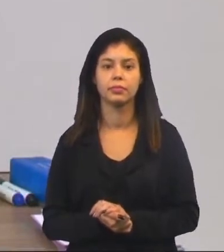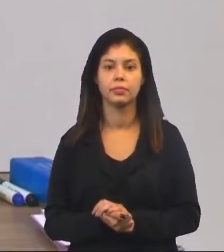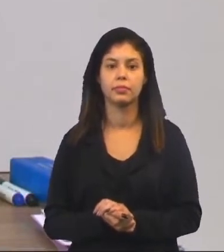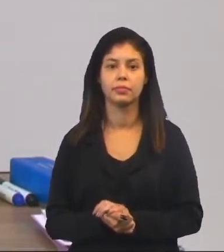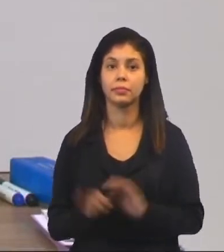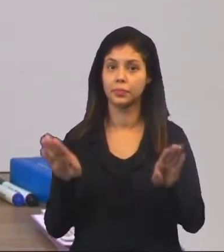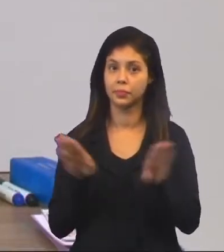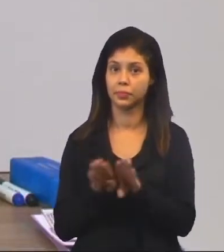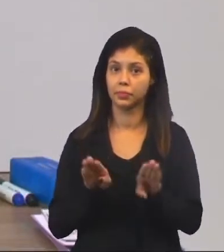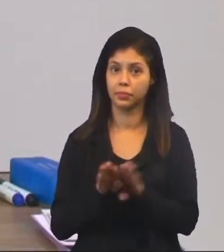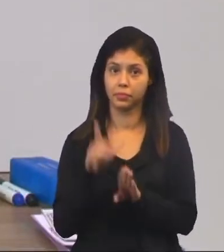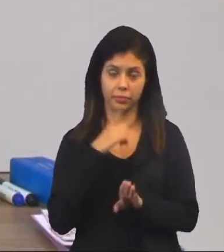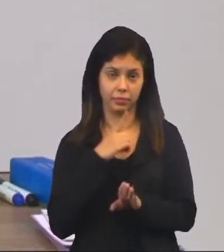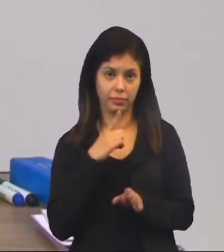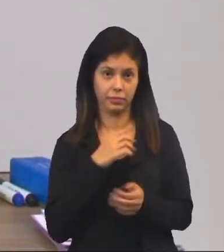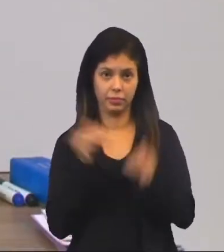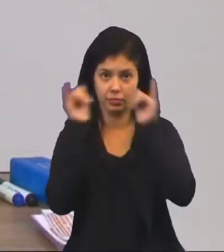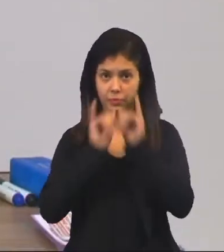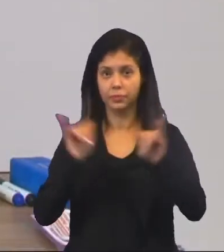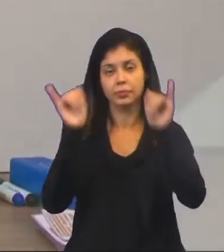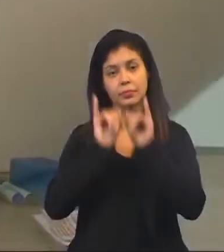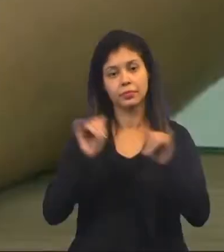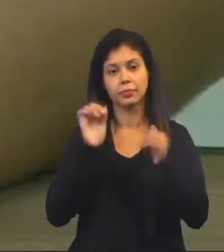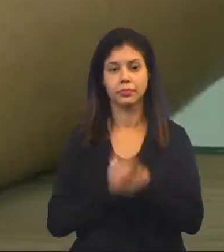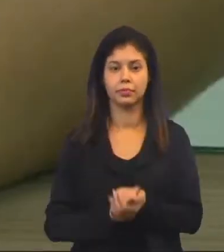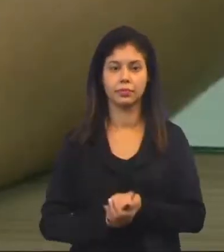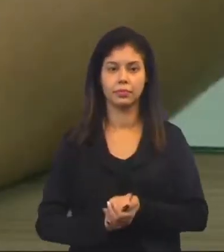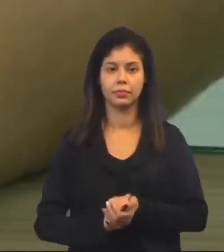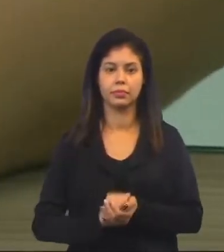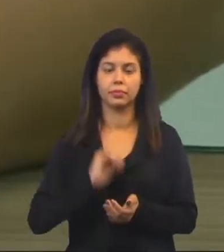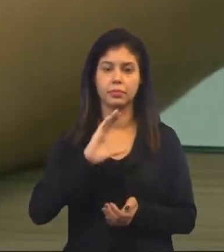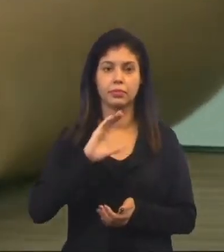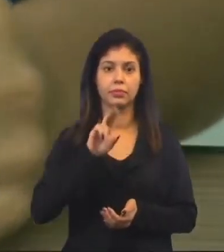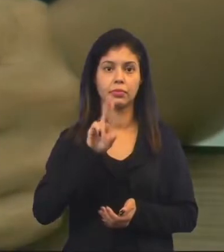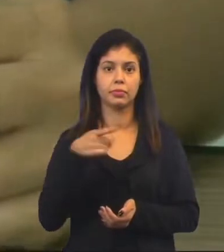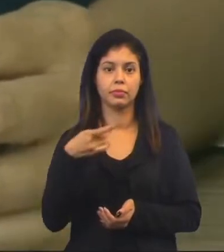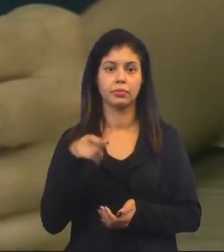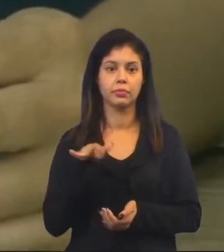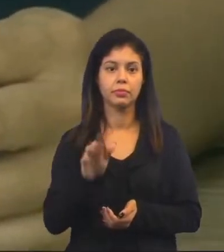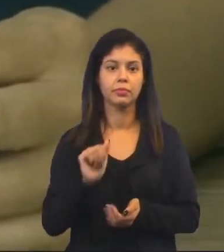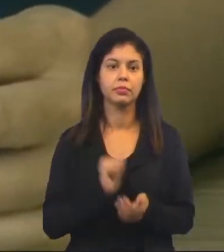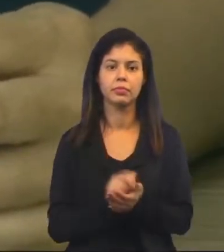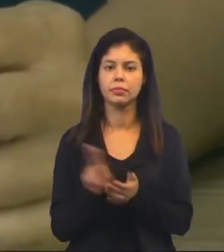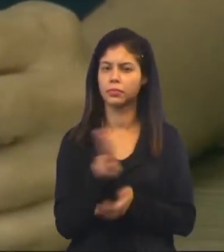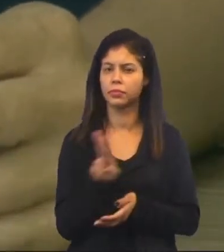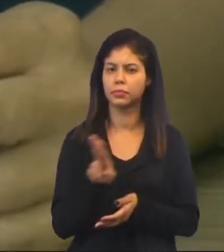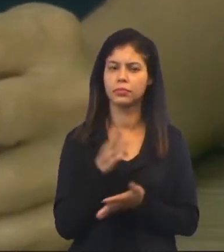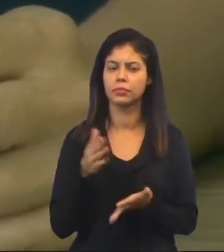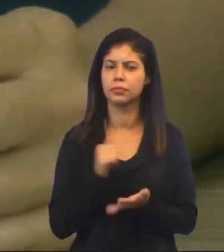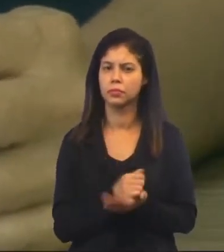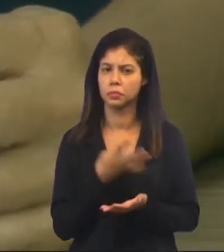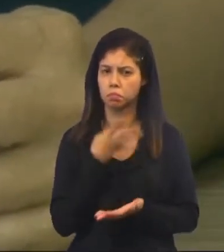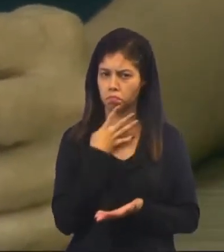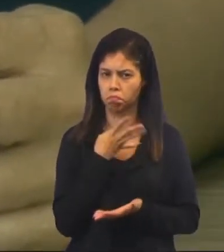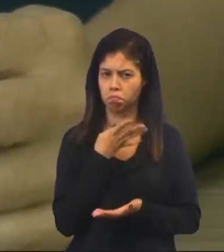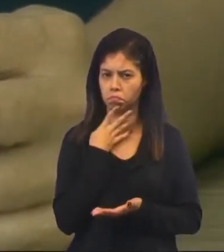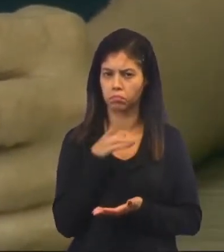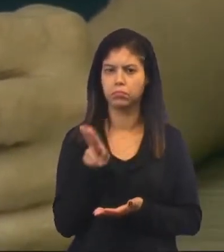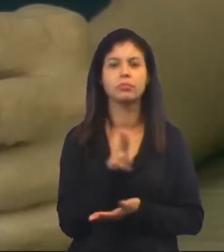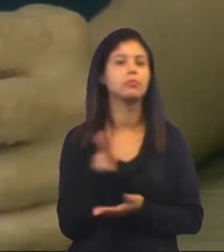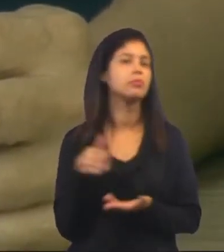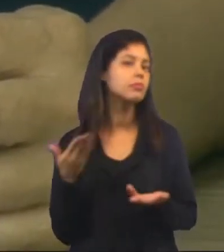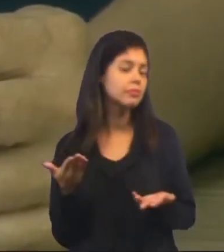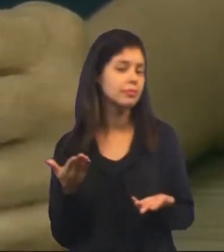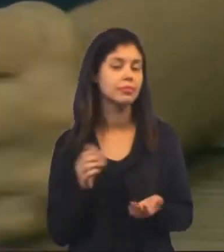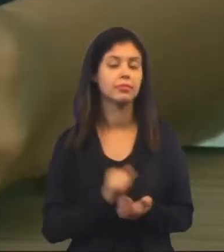Tinha também, tinha numa propaganda, este salgado aqui, o nome deste salgado, vocês sabem que nome é